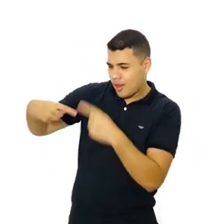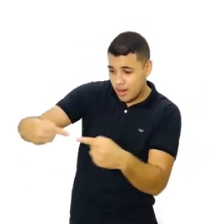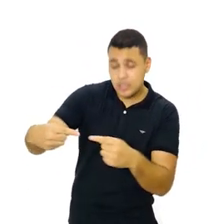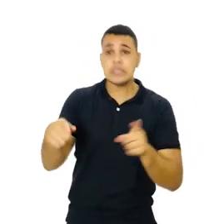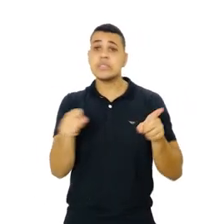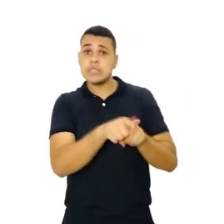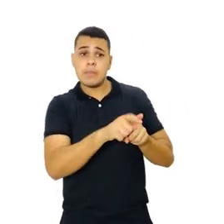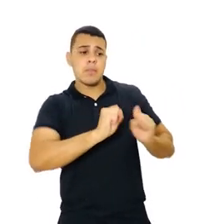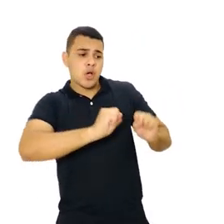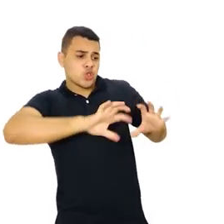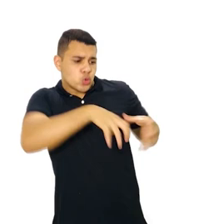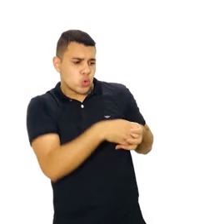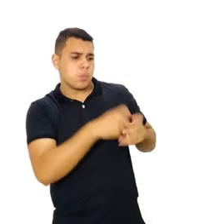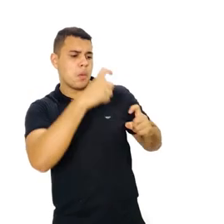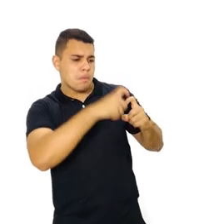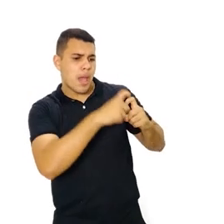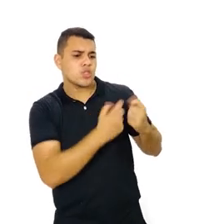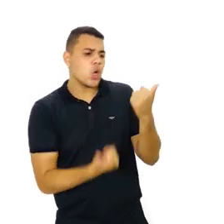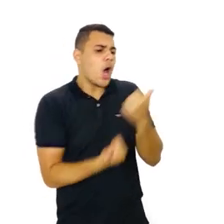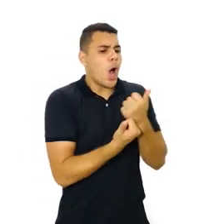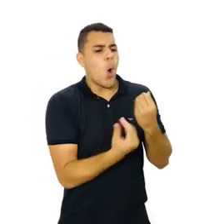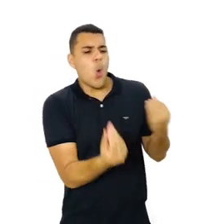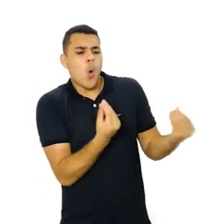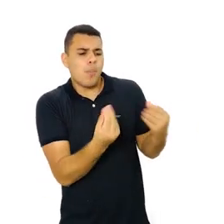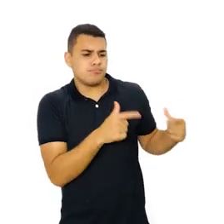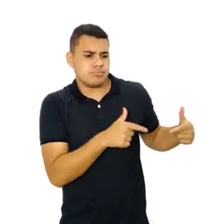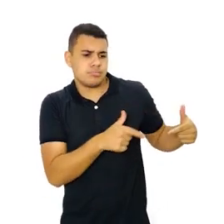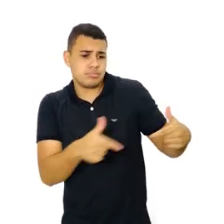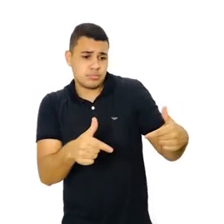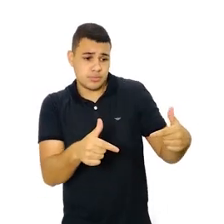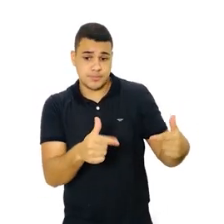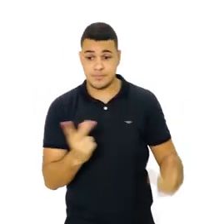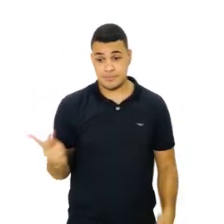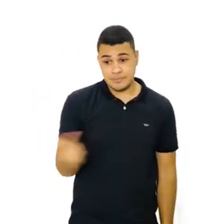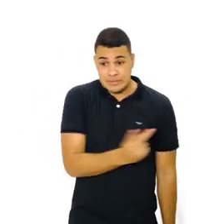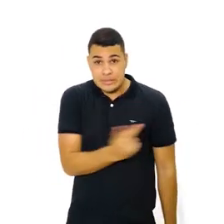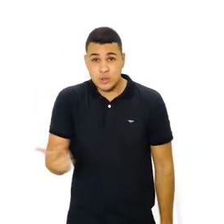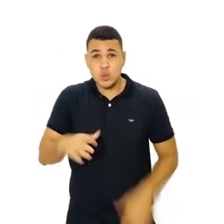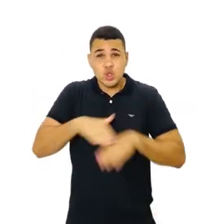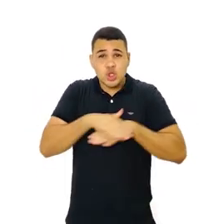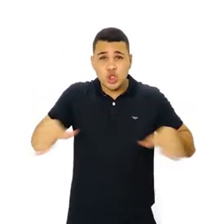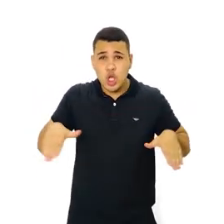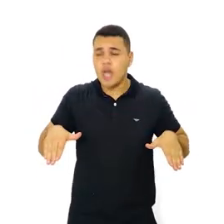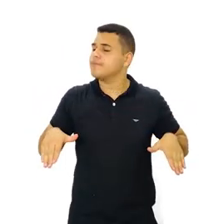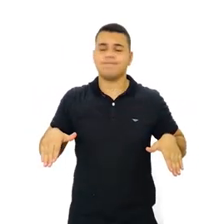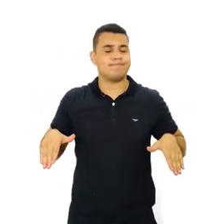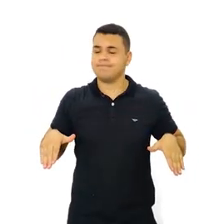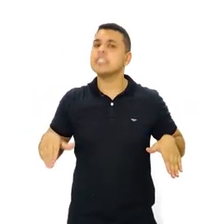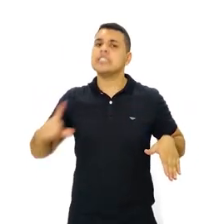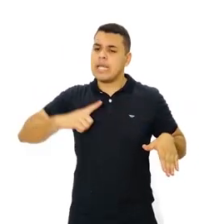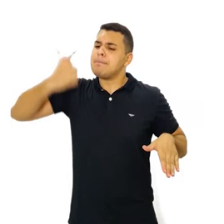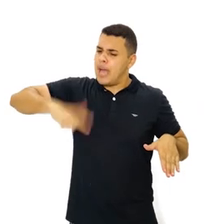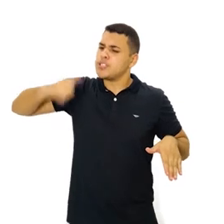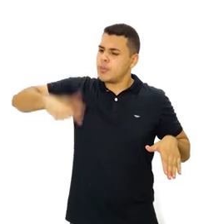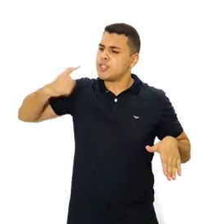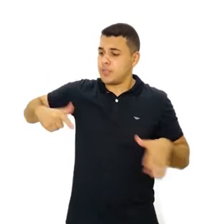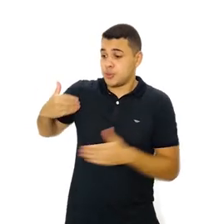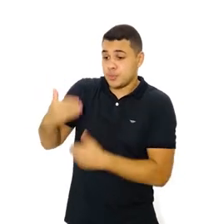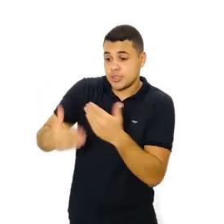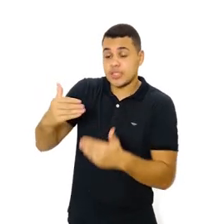fator biológico e mesmo o fator médico assistencial, não são os fatores